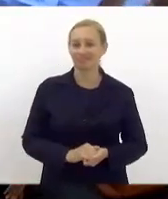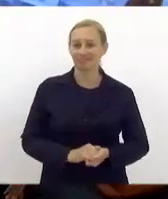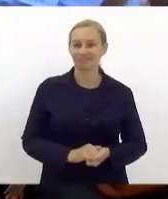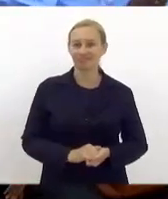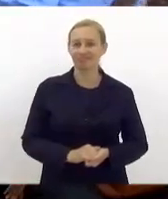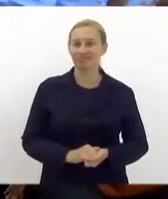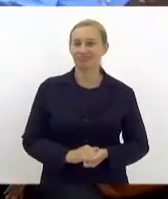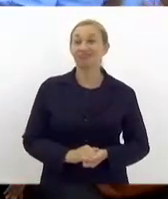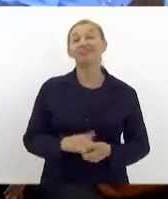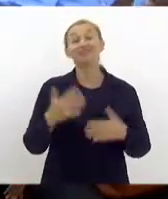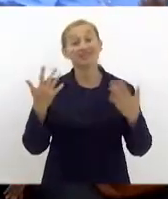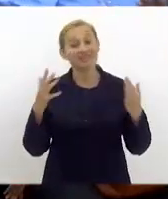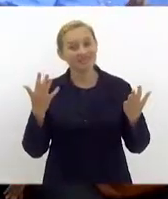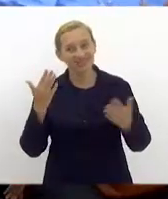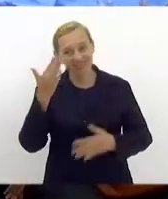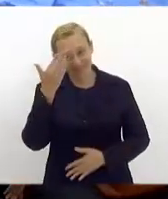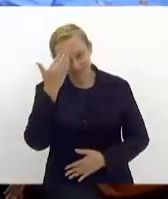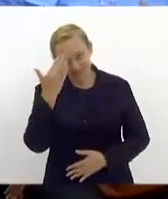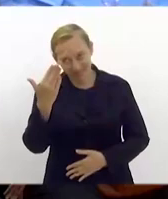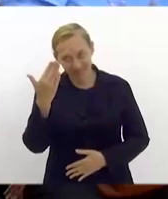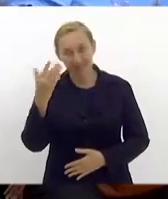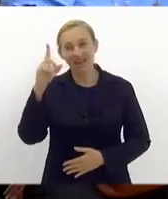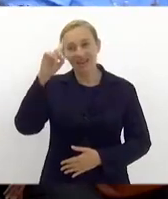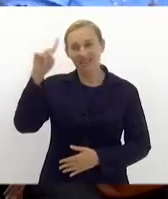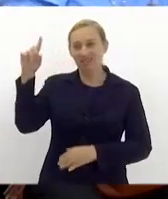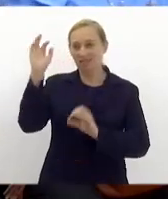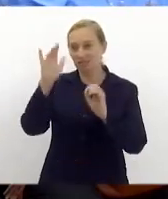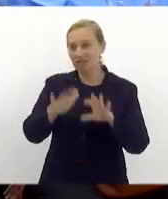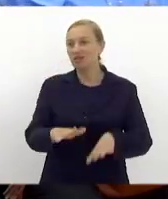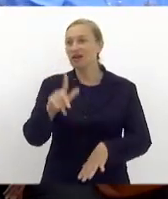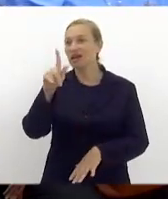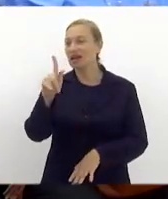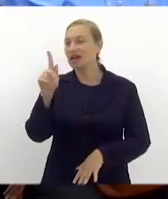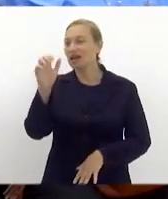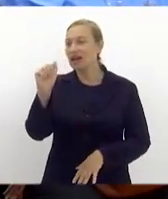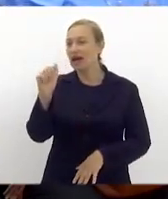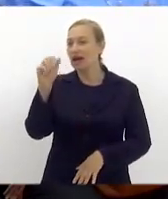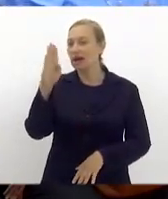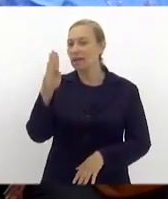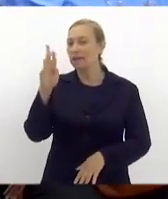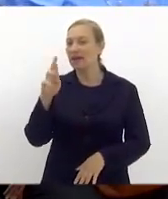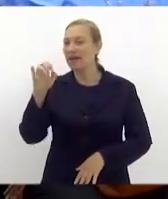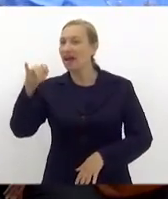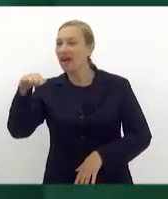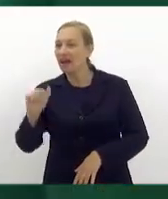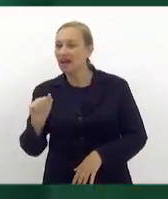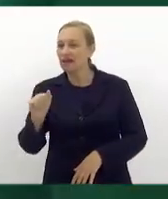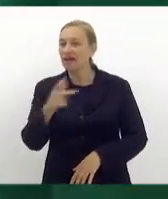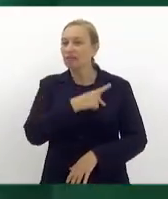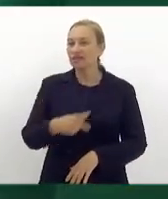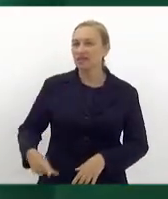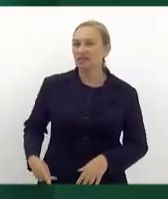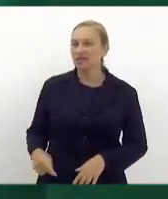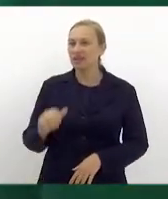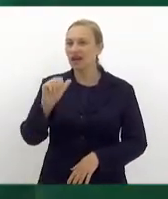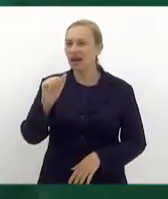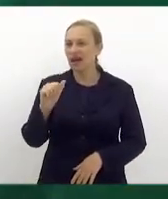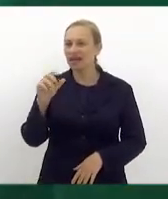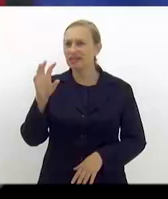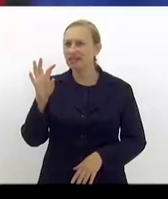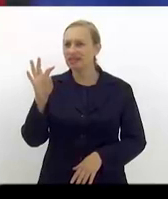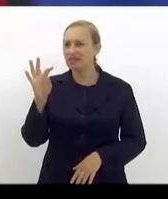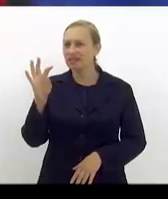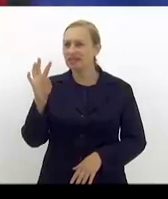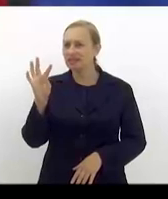Ô, Duane, Deus te abençoe. Gabriela Benevides, presidente da APTA. Aí,